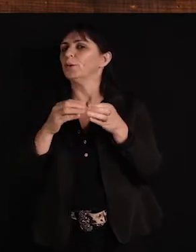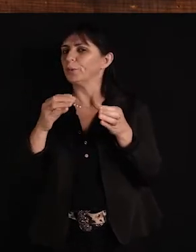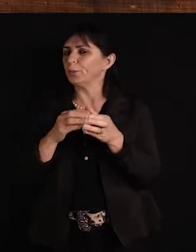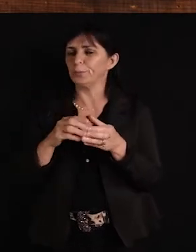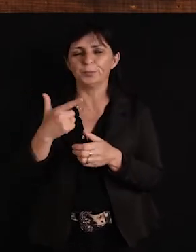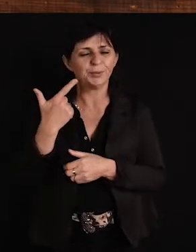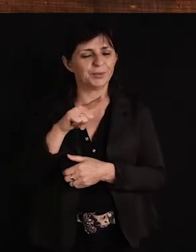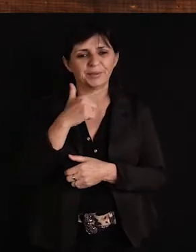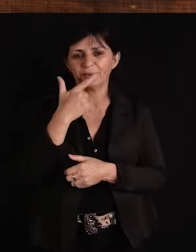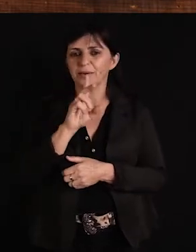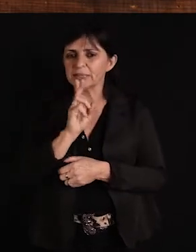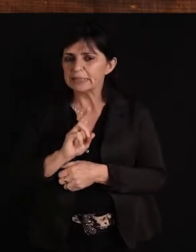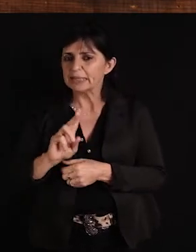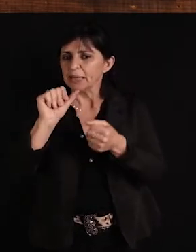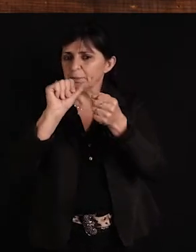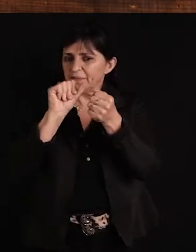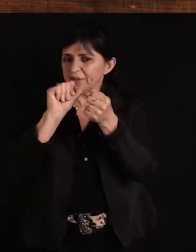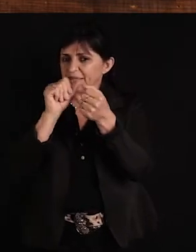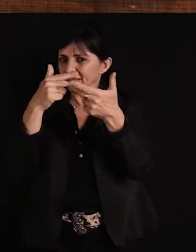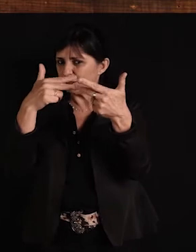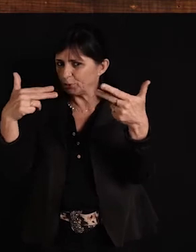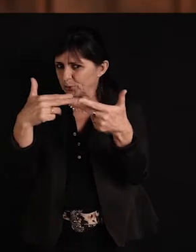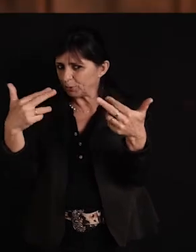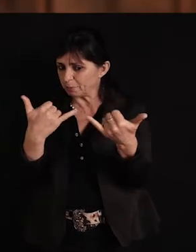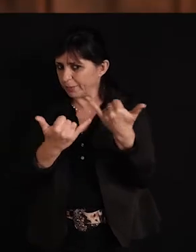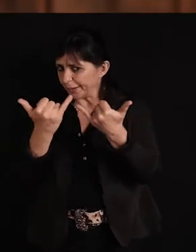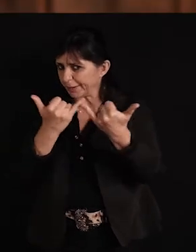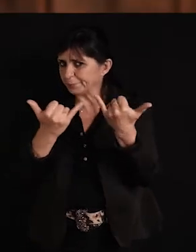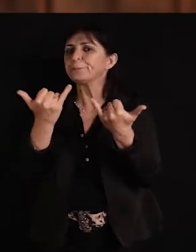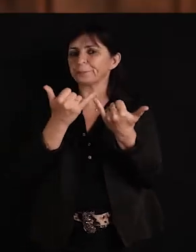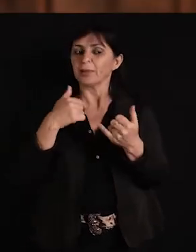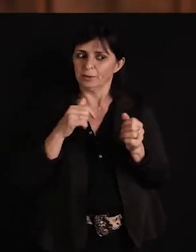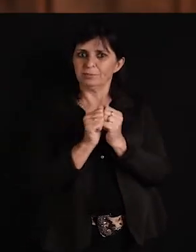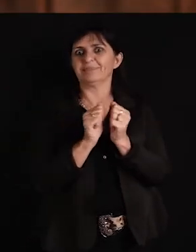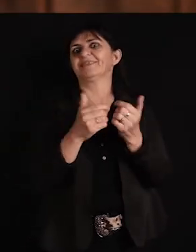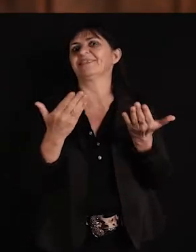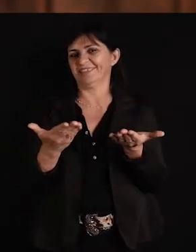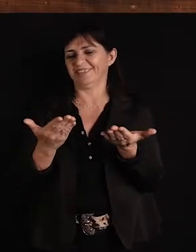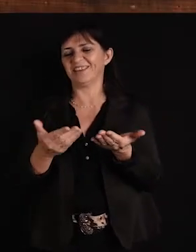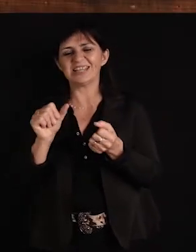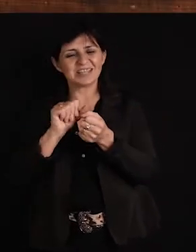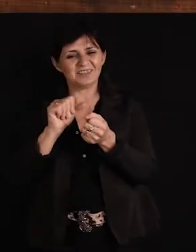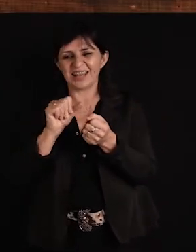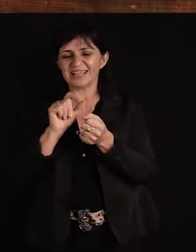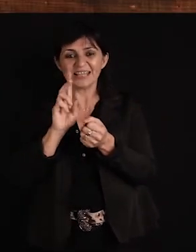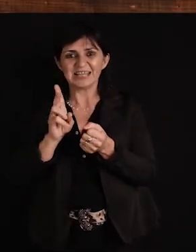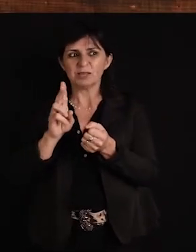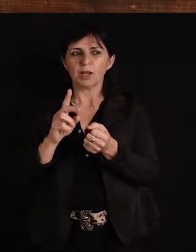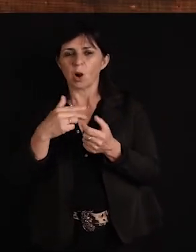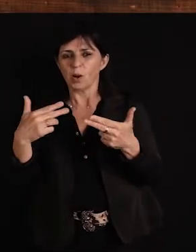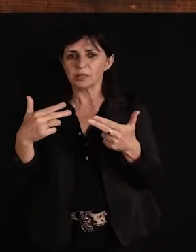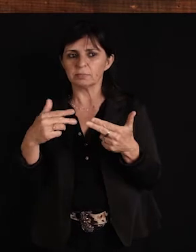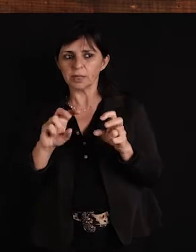esperando alguém dar uma mancada pra eles pegarem no pé. E eu tô no meio dessa turma aí. Então eu vou